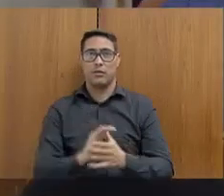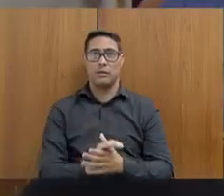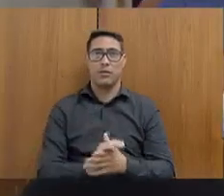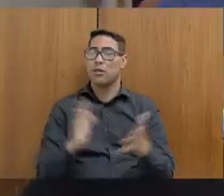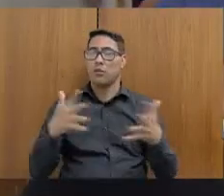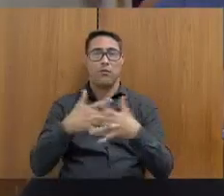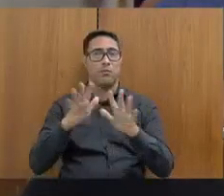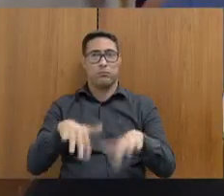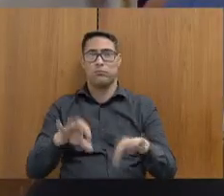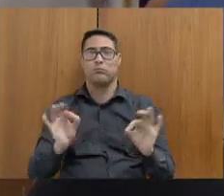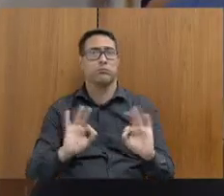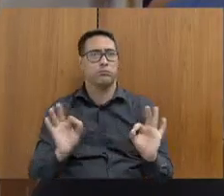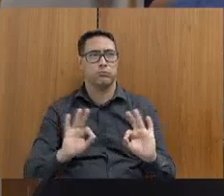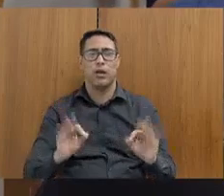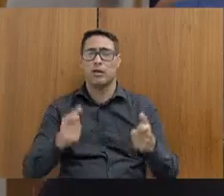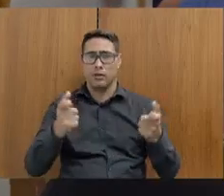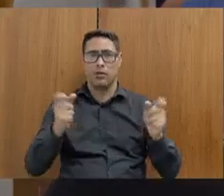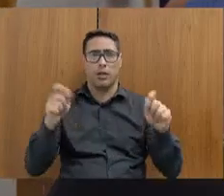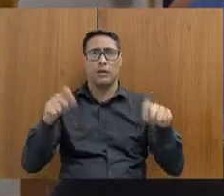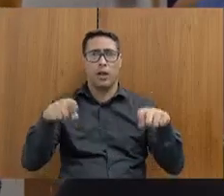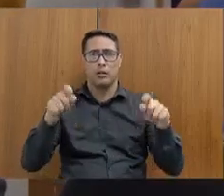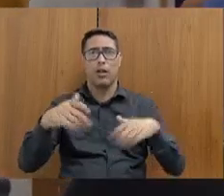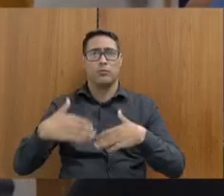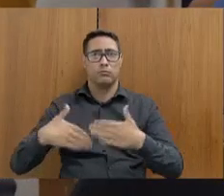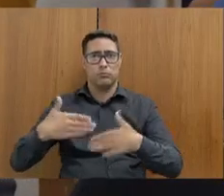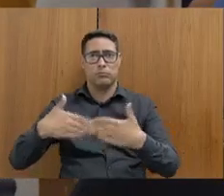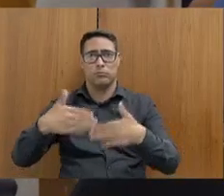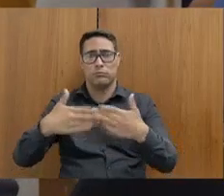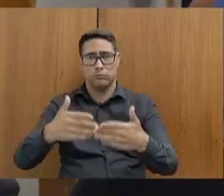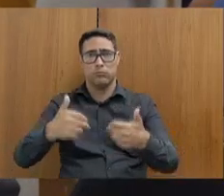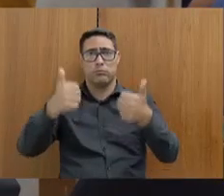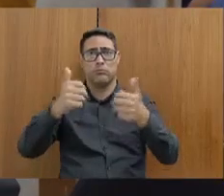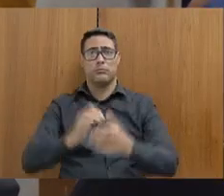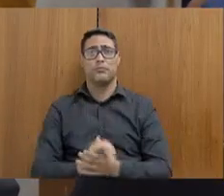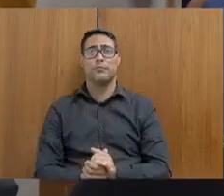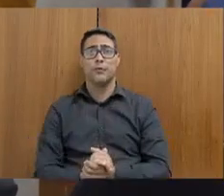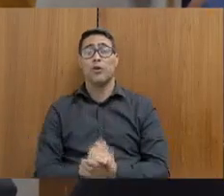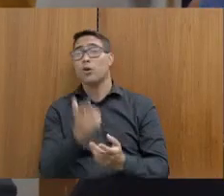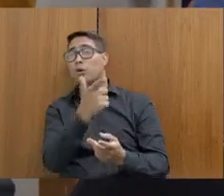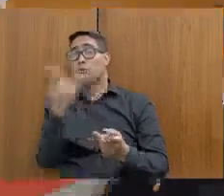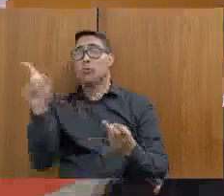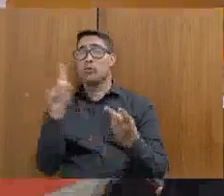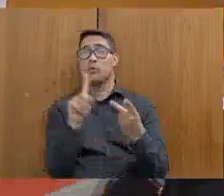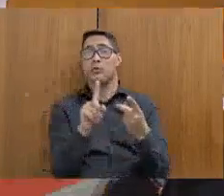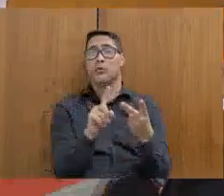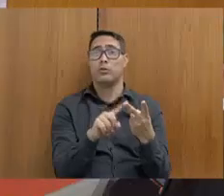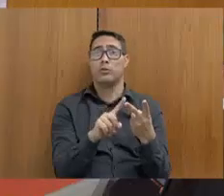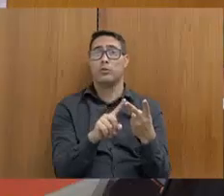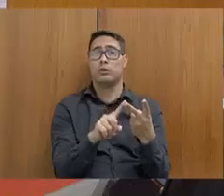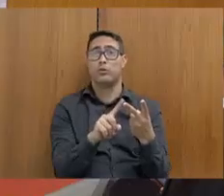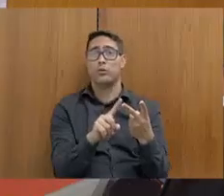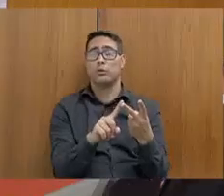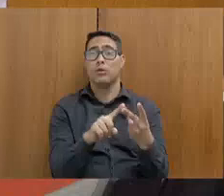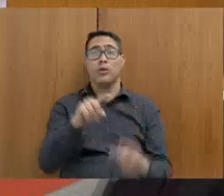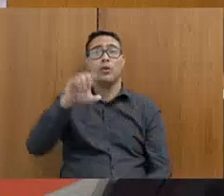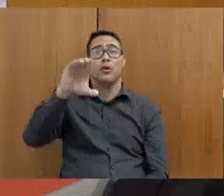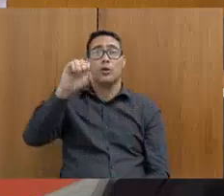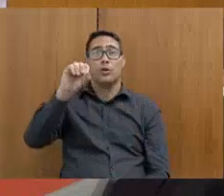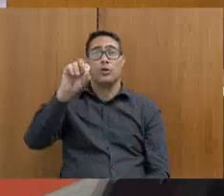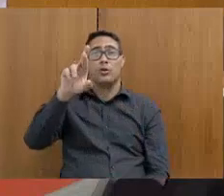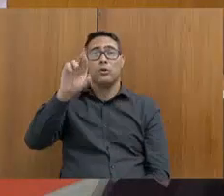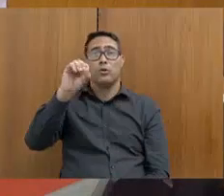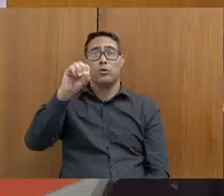prejuízo. Só para a gente retomar aqui a ordem dos trabalhos. O próximo inscrito é o deputado coronel Sandro,